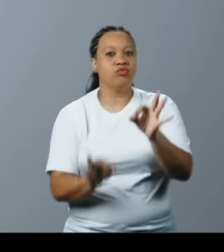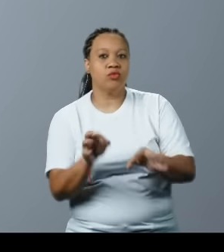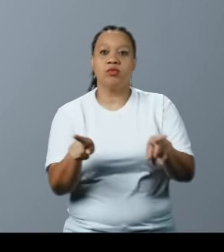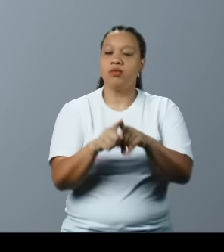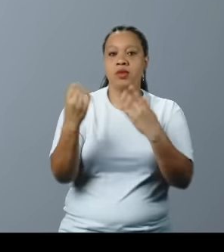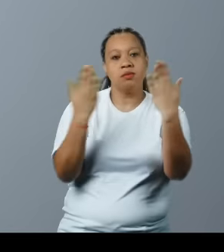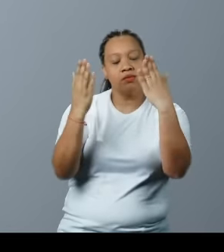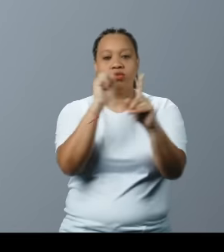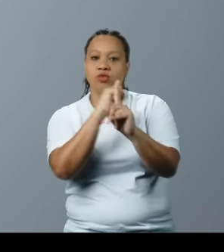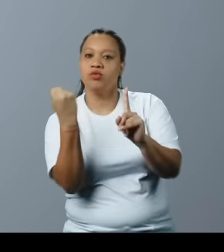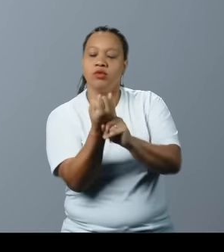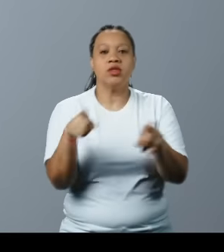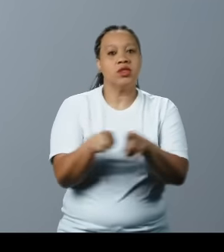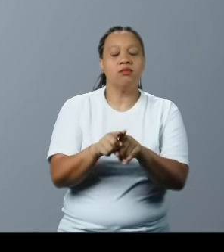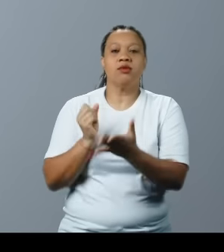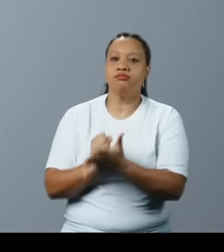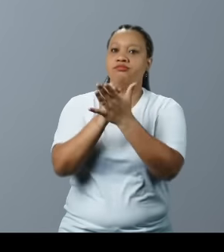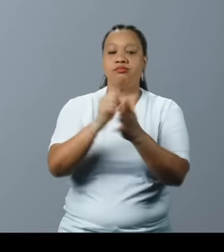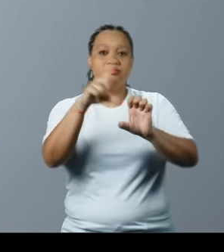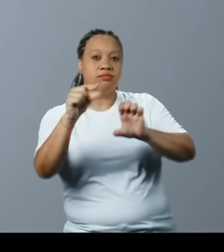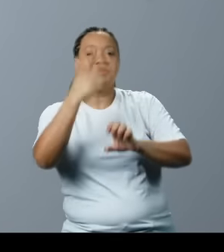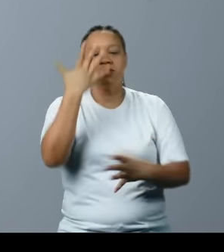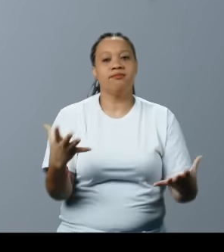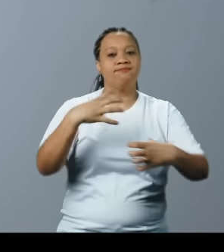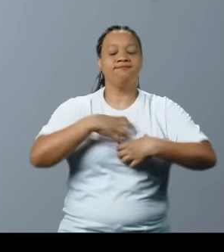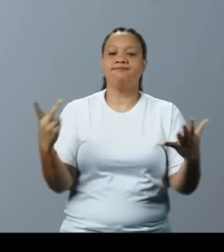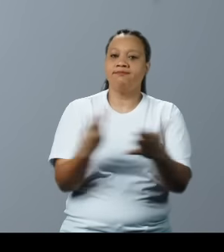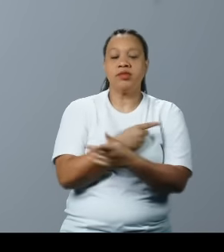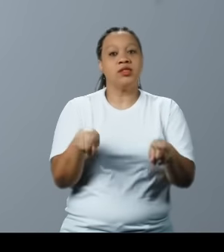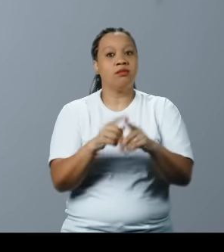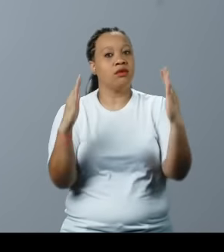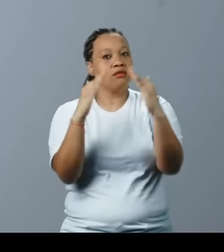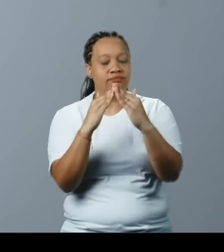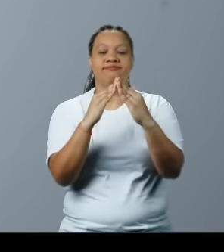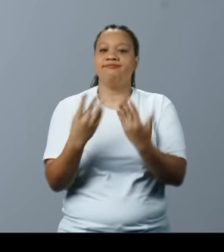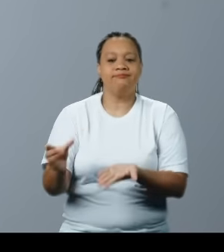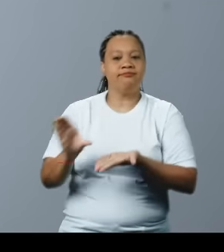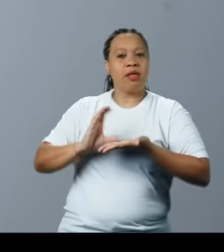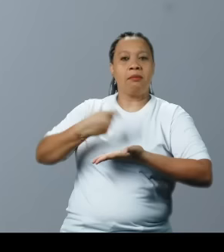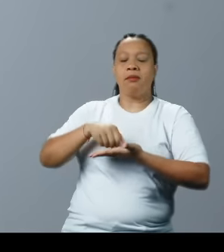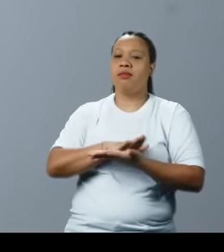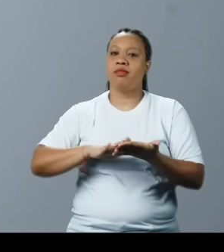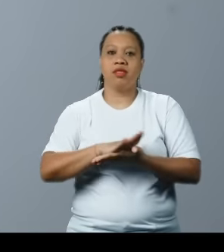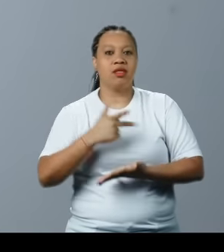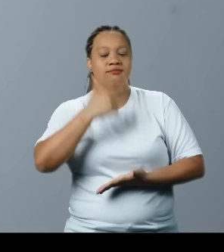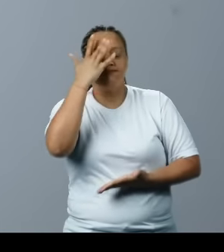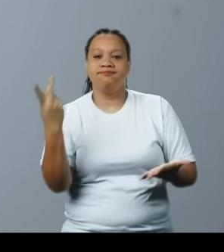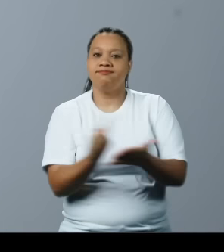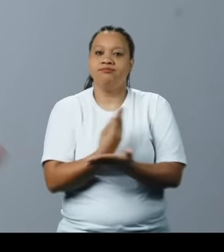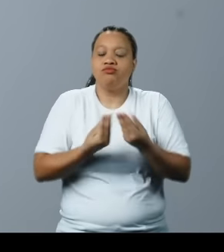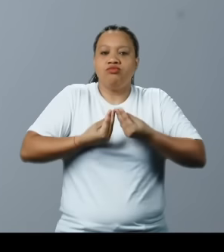psicossocial, crédito aos empreendedores das áreas afetadas e habitação. Nenhum valor vai trazer de volta o que foi